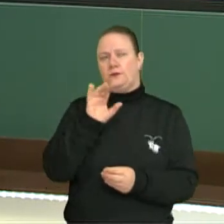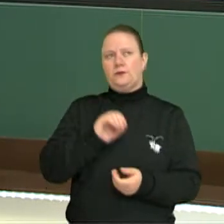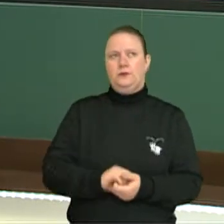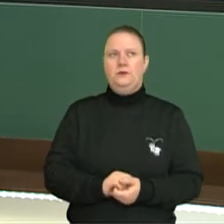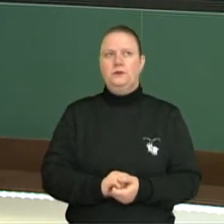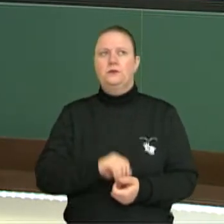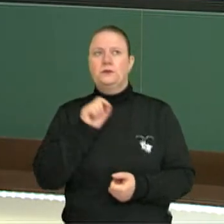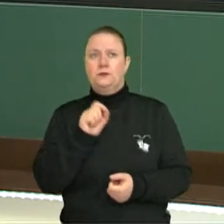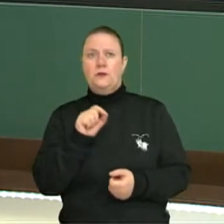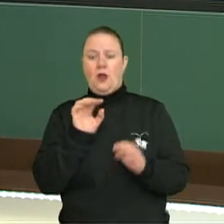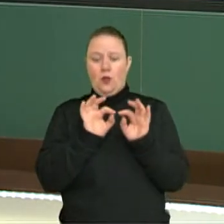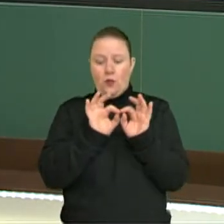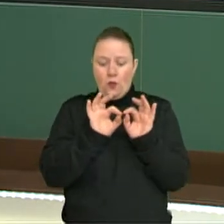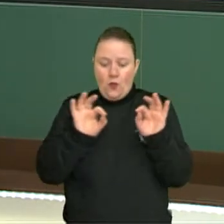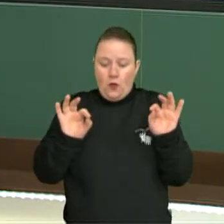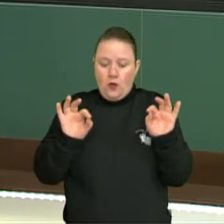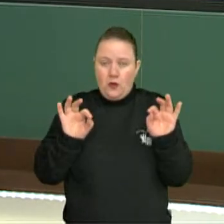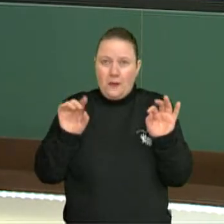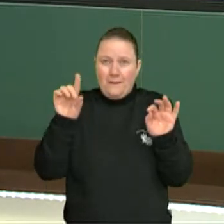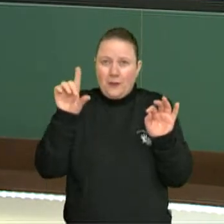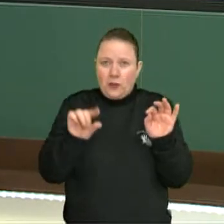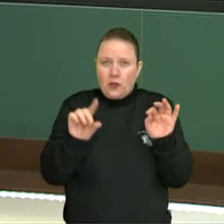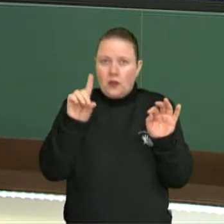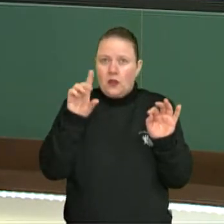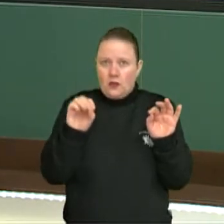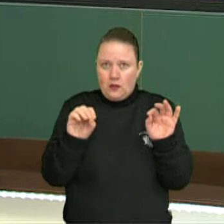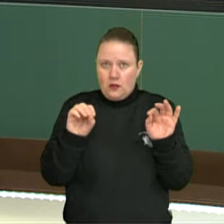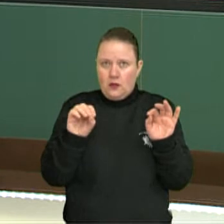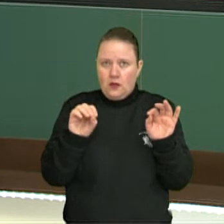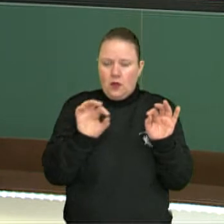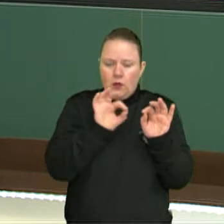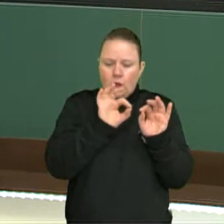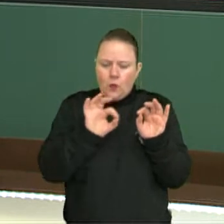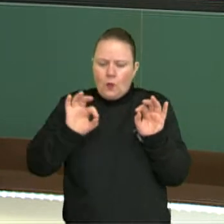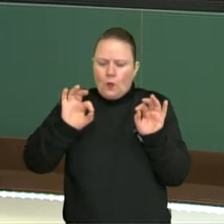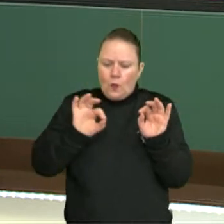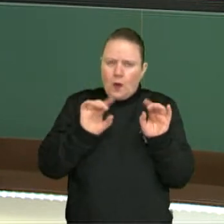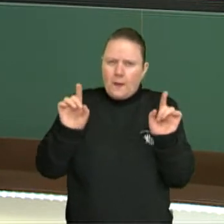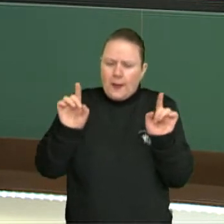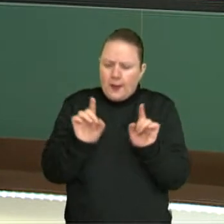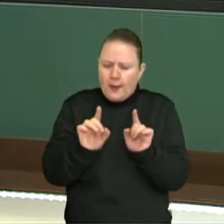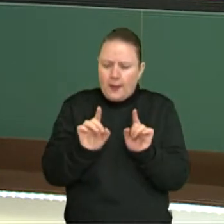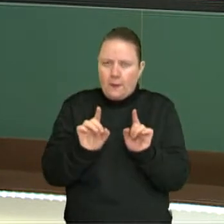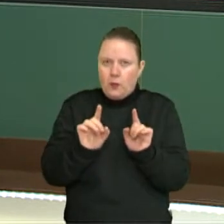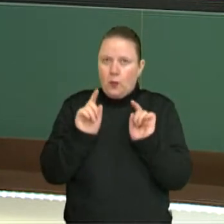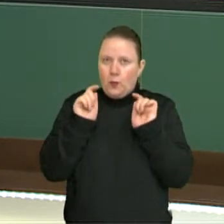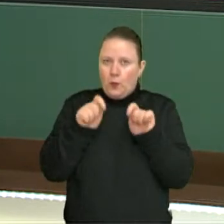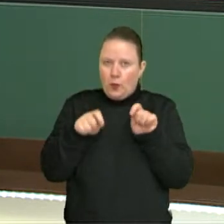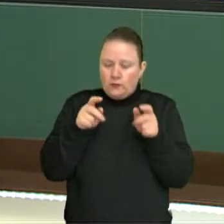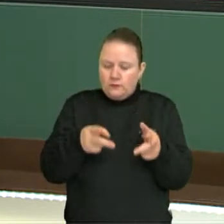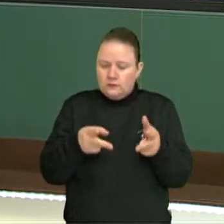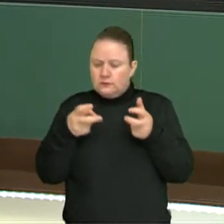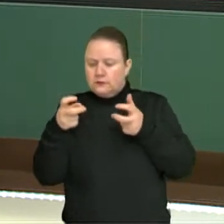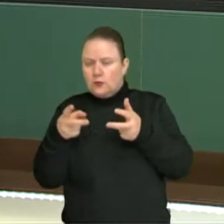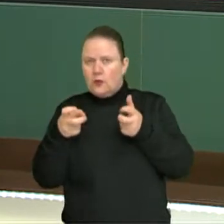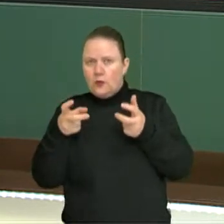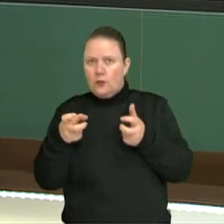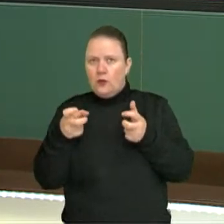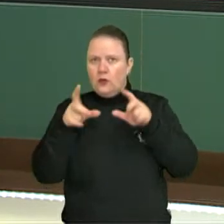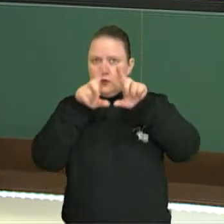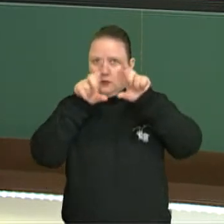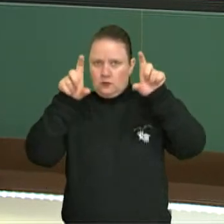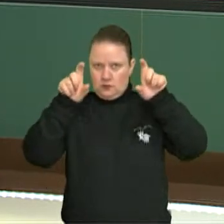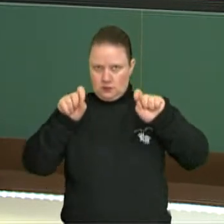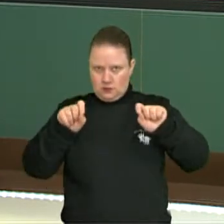amplitudes menores que 10. Ou seja, tem que ser um movimento curtinho, amplitude pequenininha, para que eu possa perceber que essa equação,